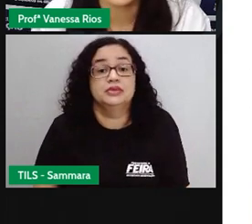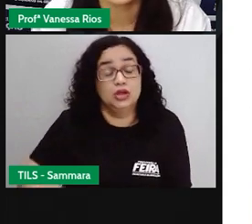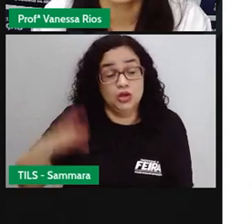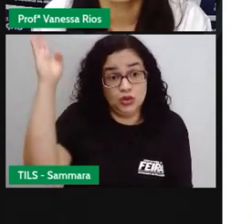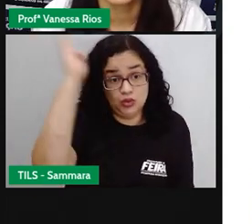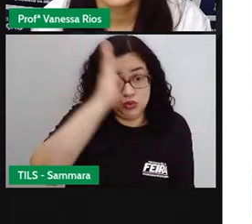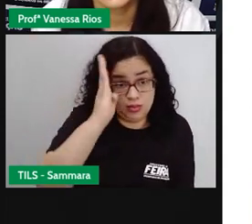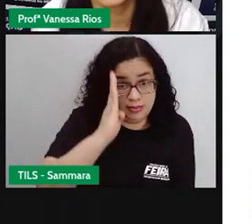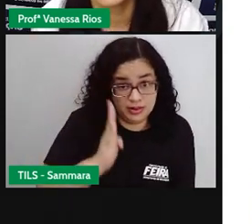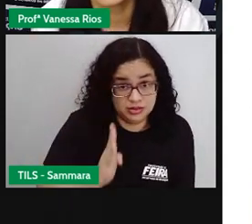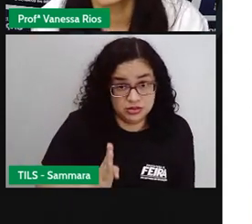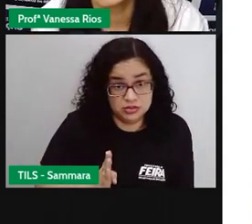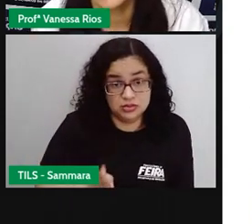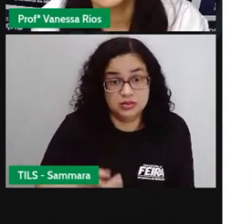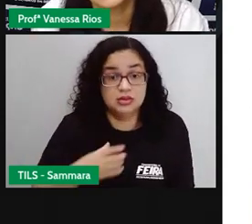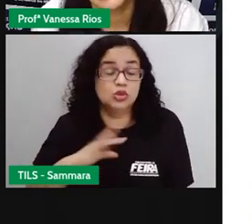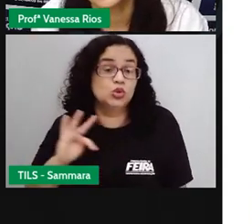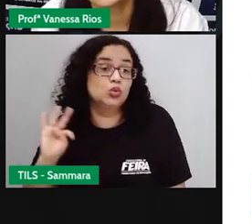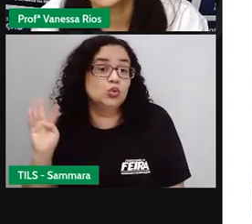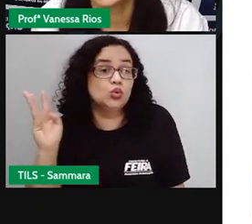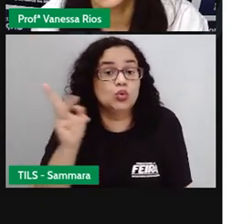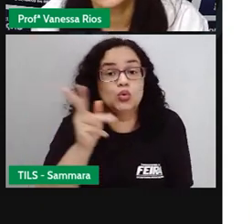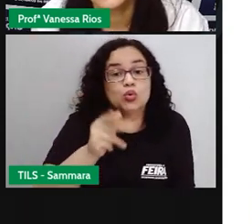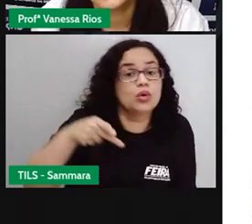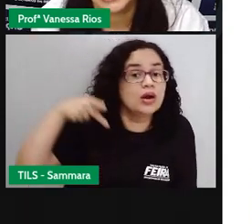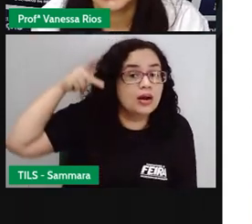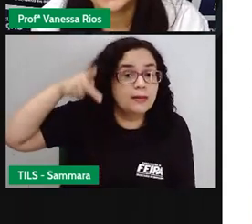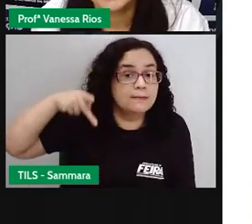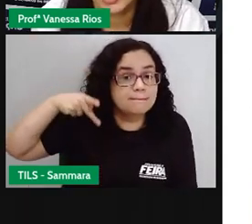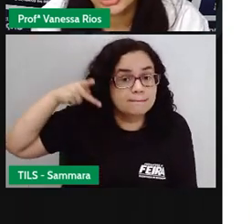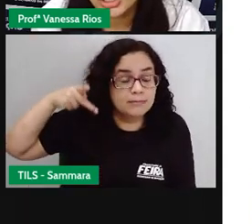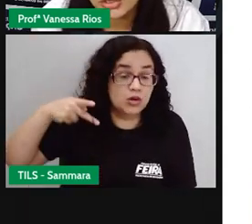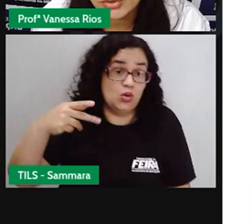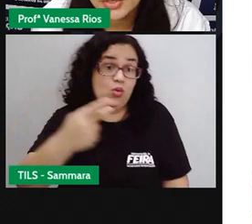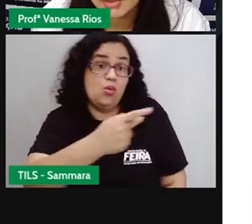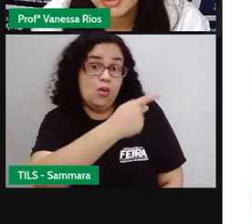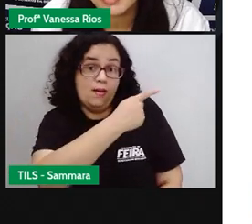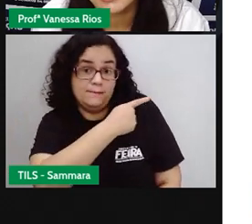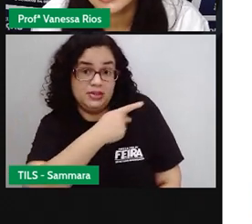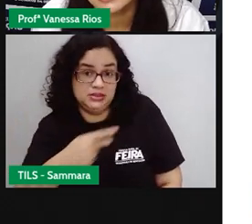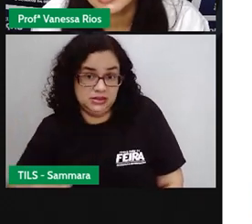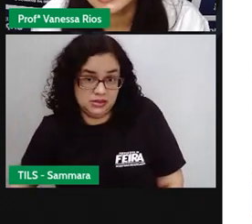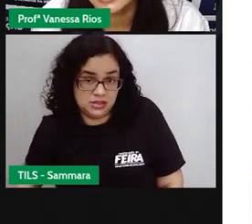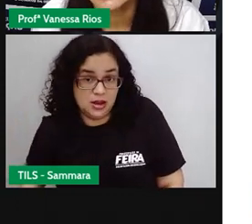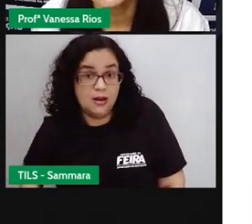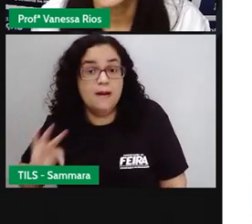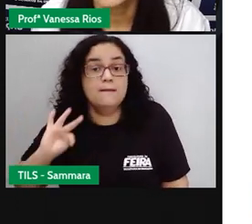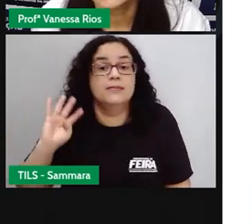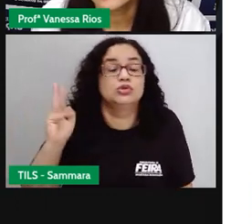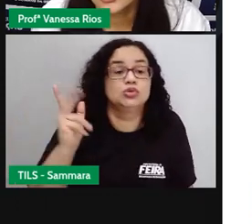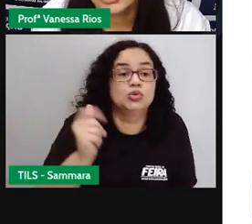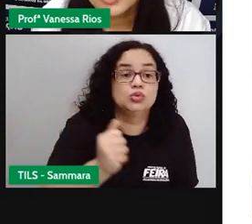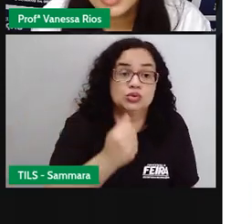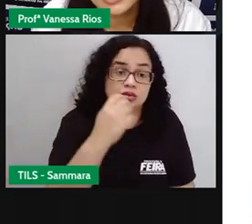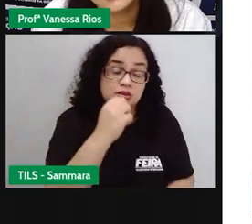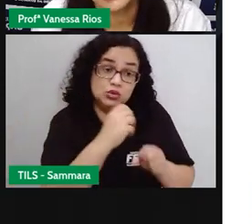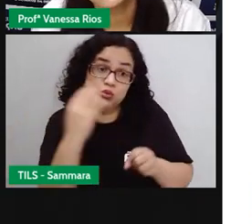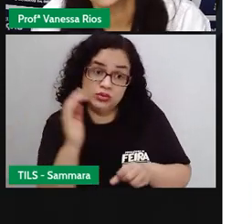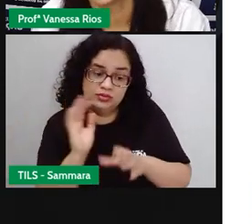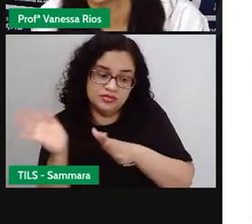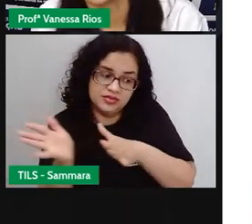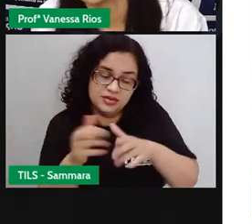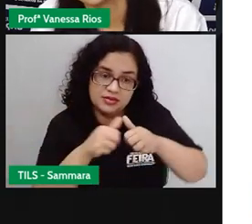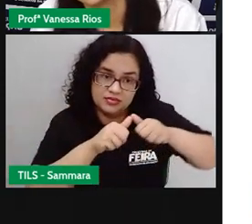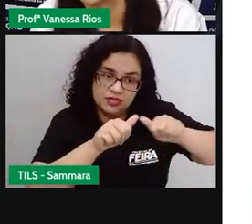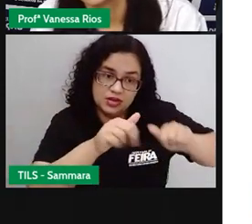No Brasil, há uma conformidade entre todos os cargos políticos com a presidência, pois todos eles